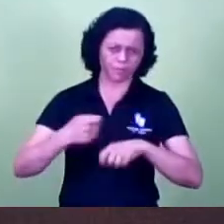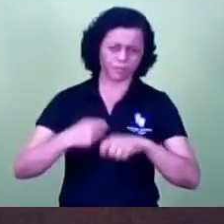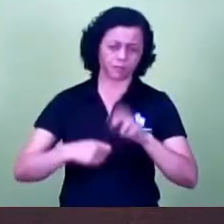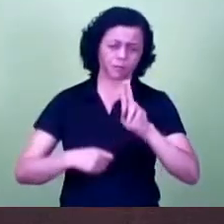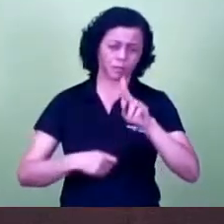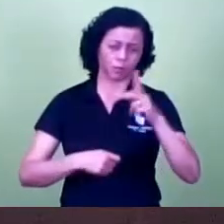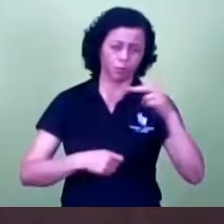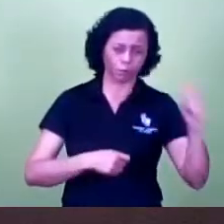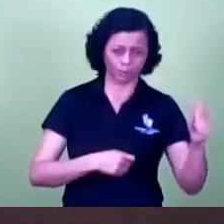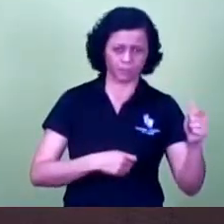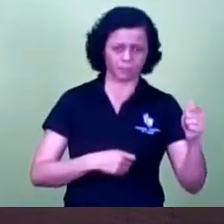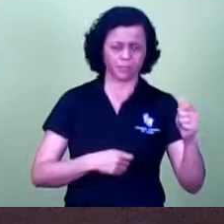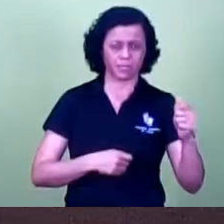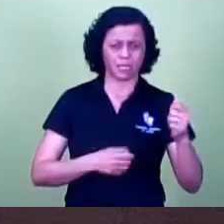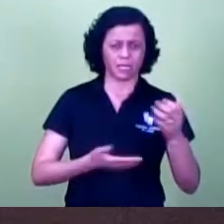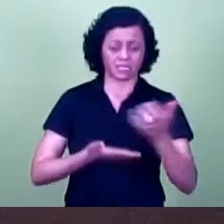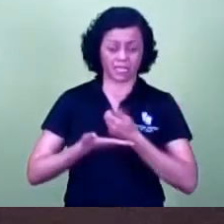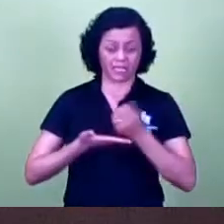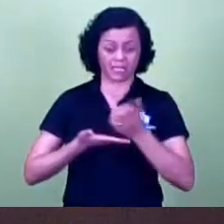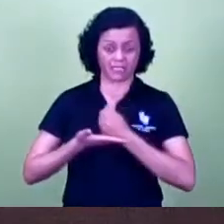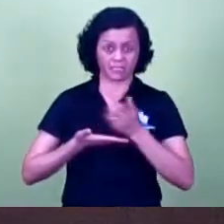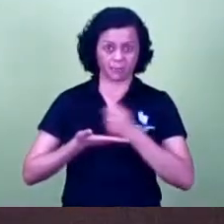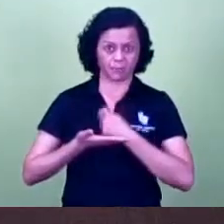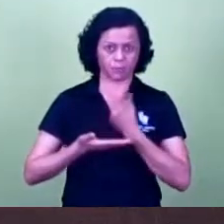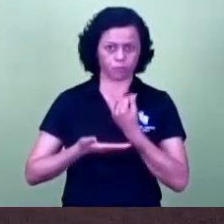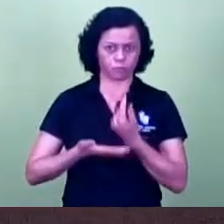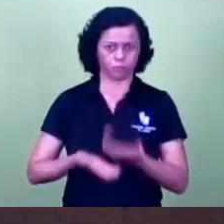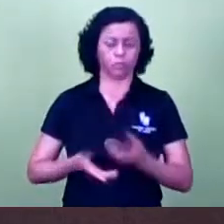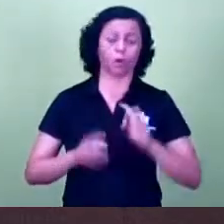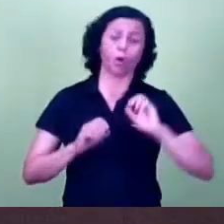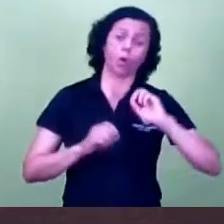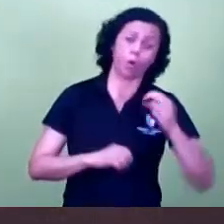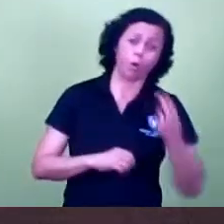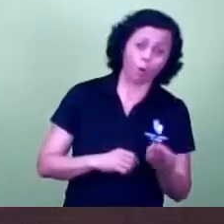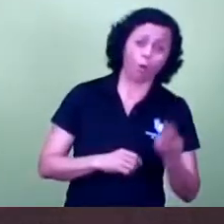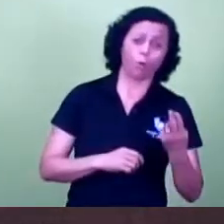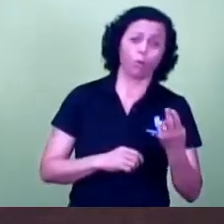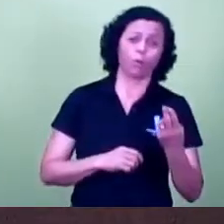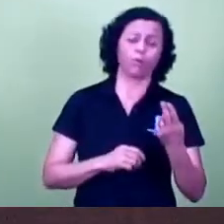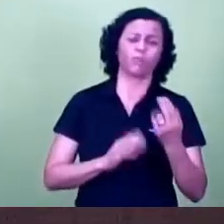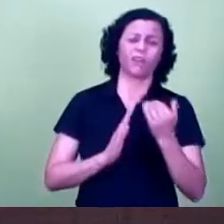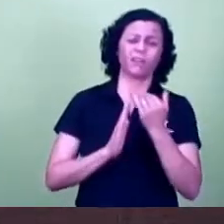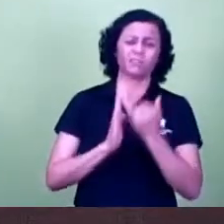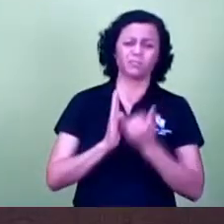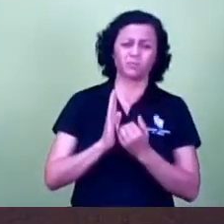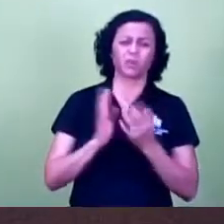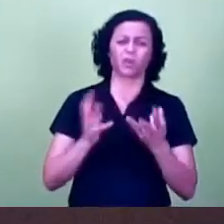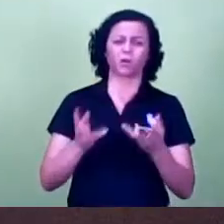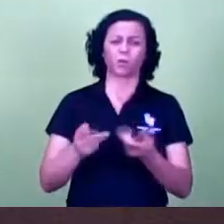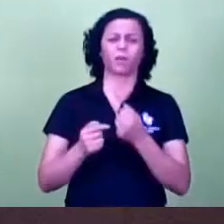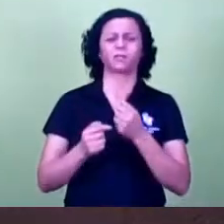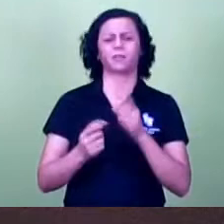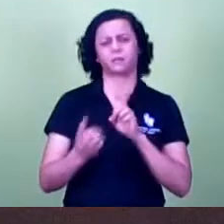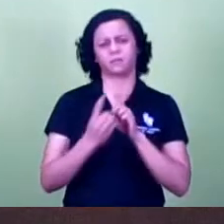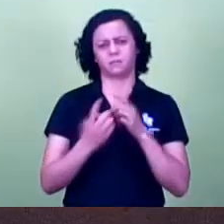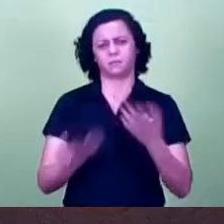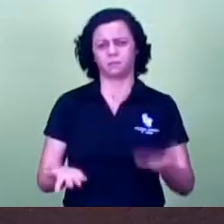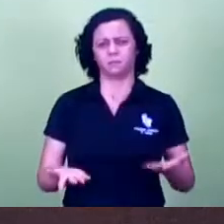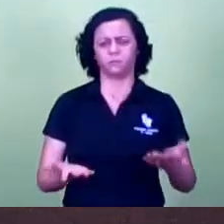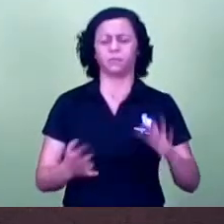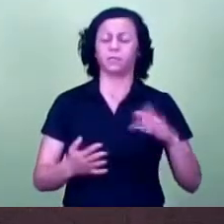Ou então vai diminuir muito aí a qualidade de serviço. Então, assim, eu acho que o